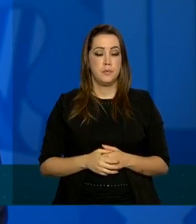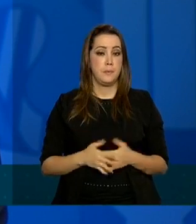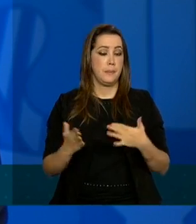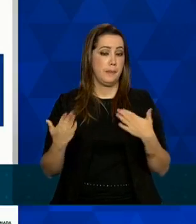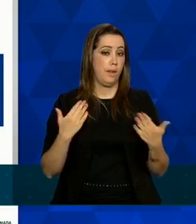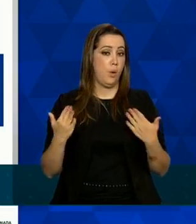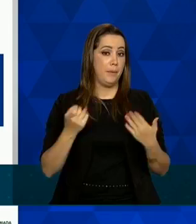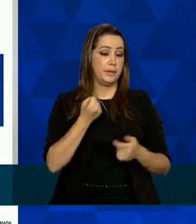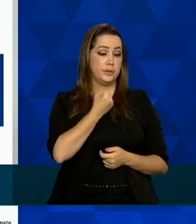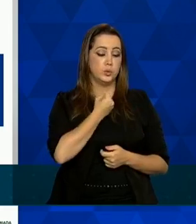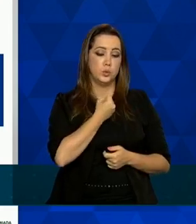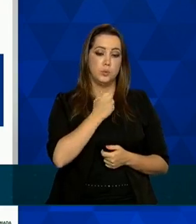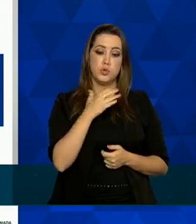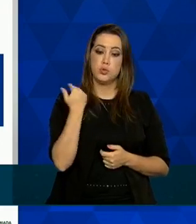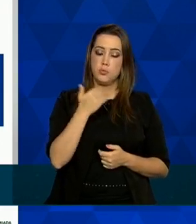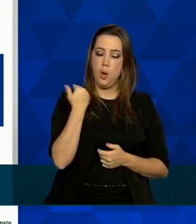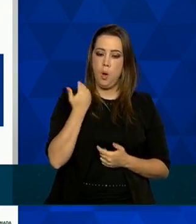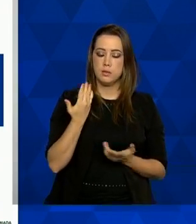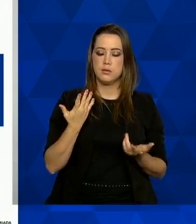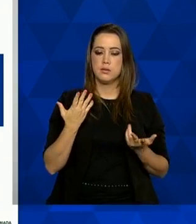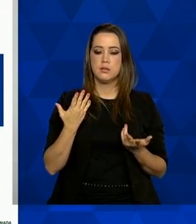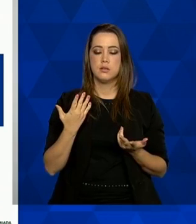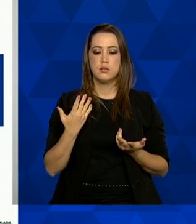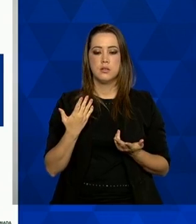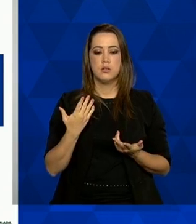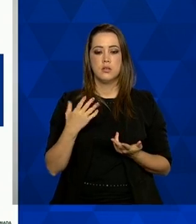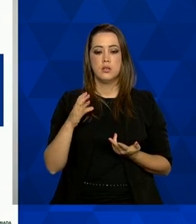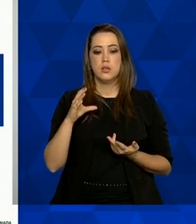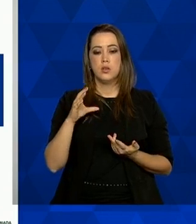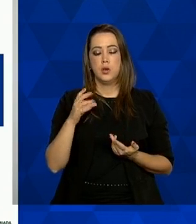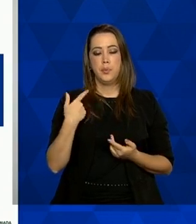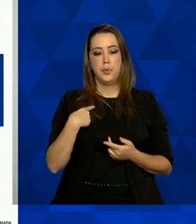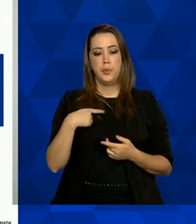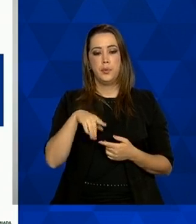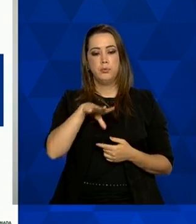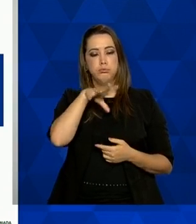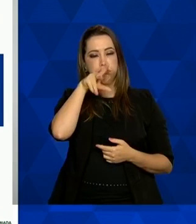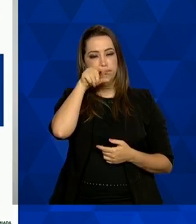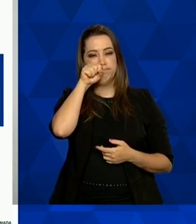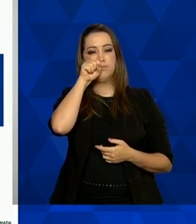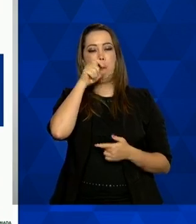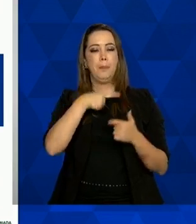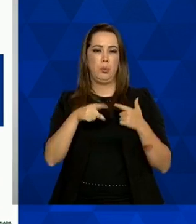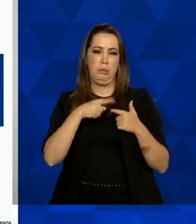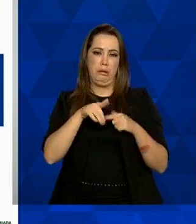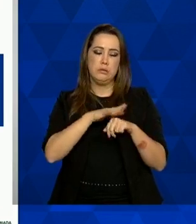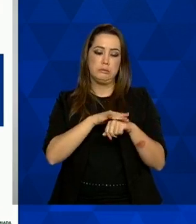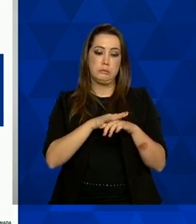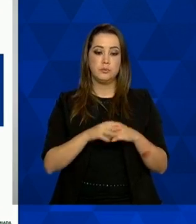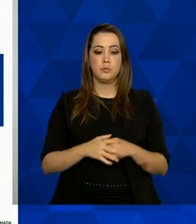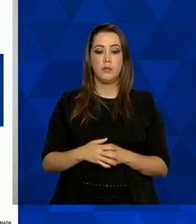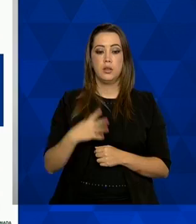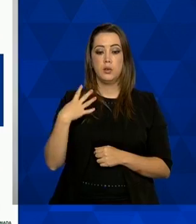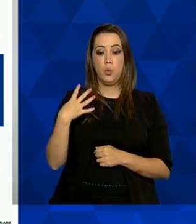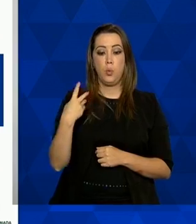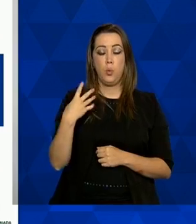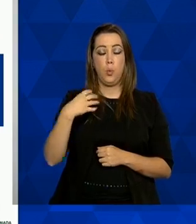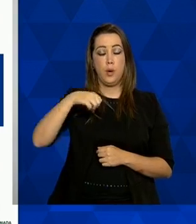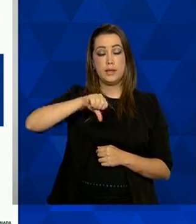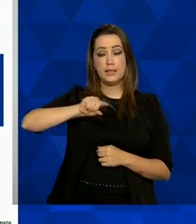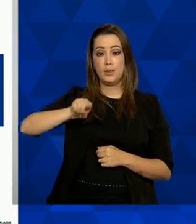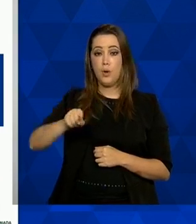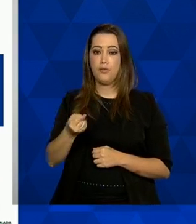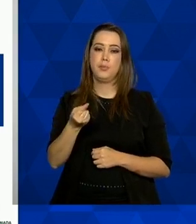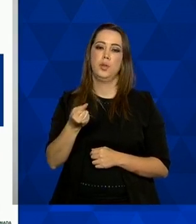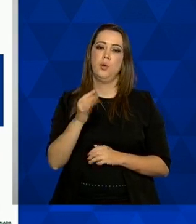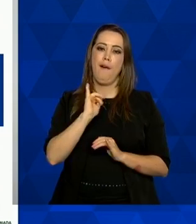relação aos óbitos por covid os casos de síndrome respiratória aguda grave 49.595 reportados dos quais